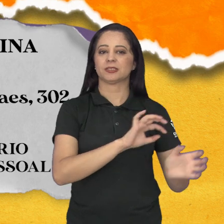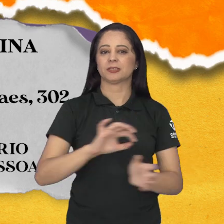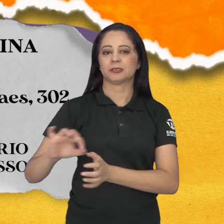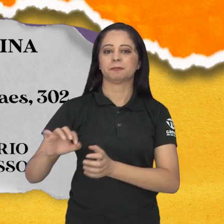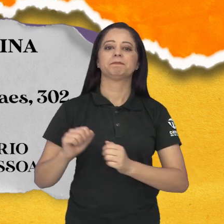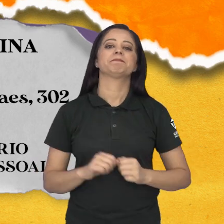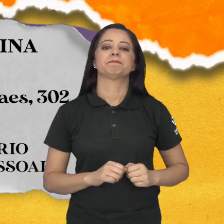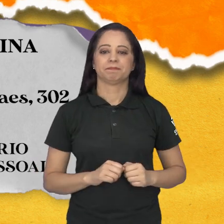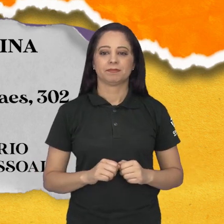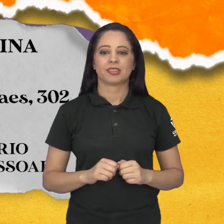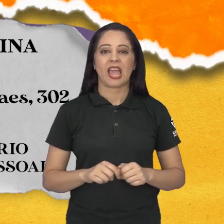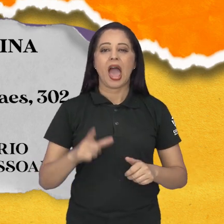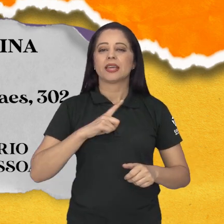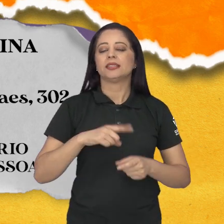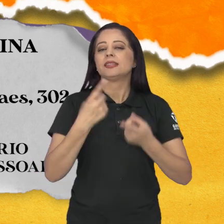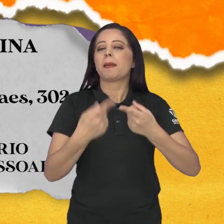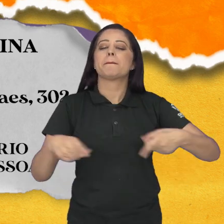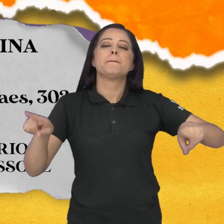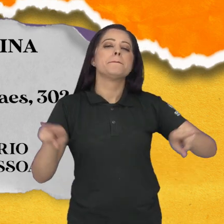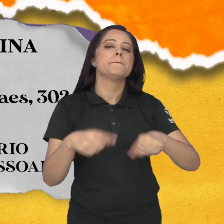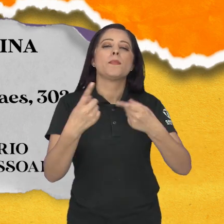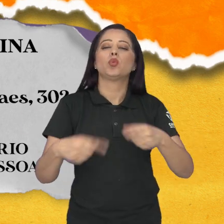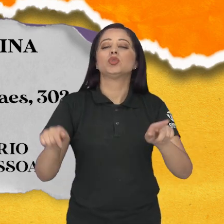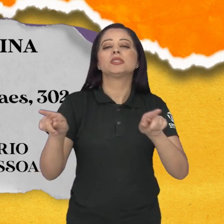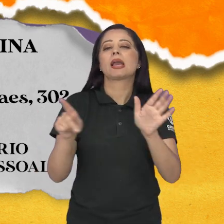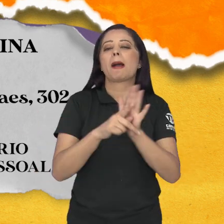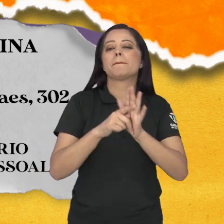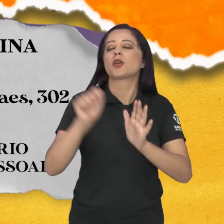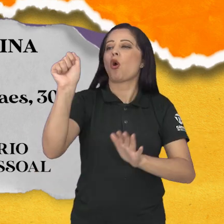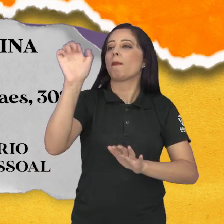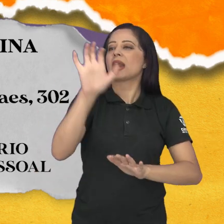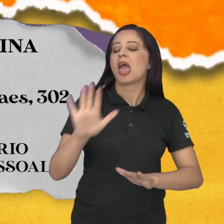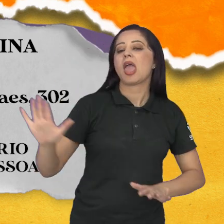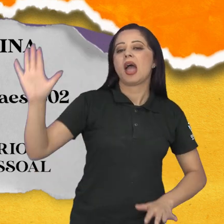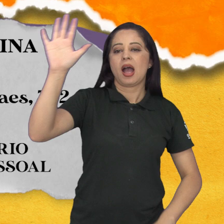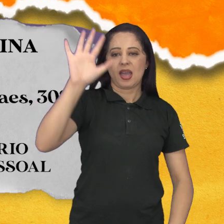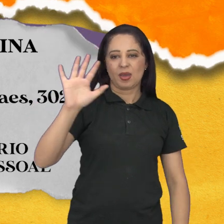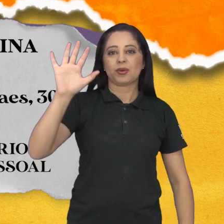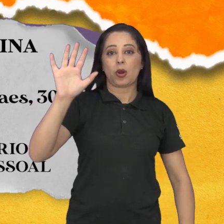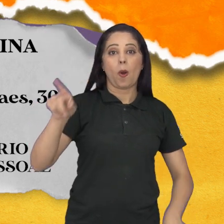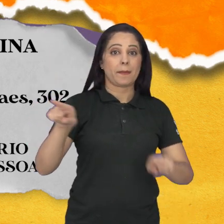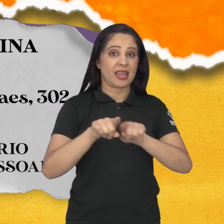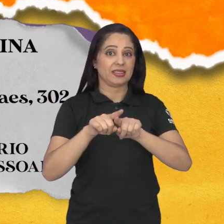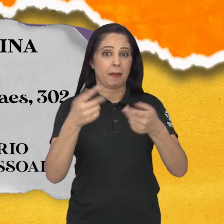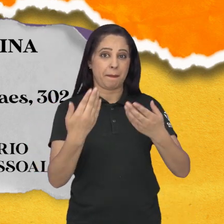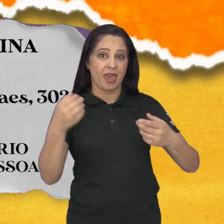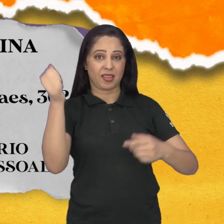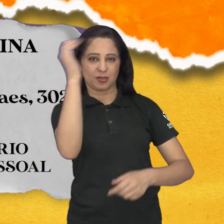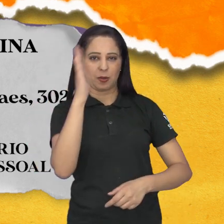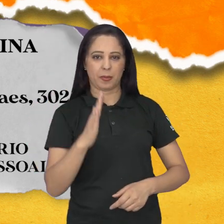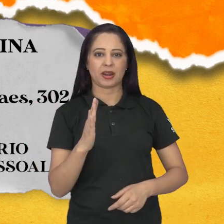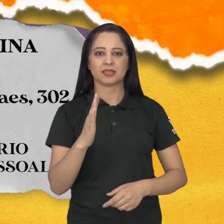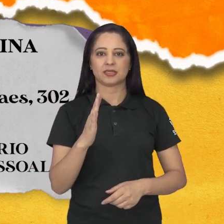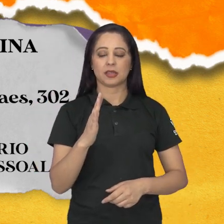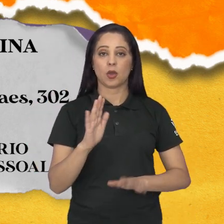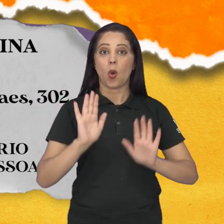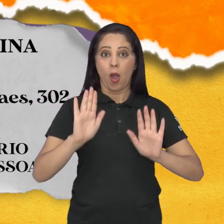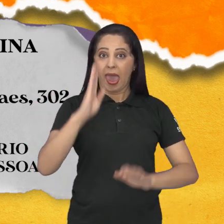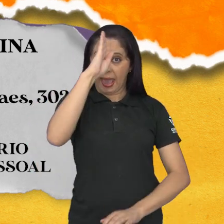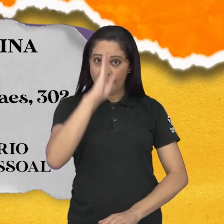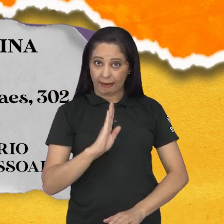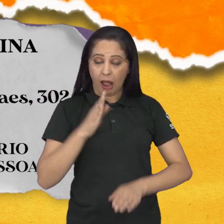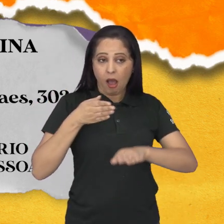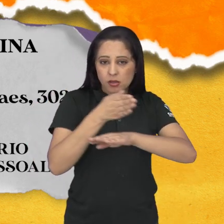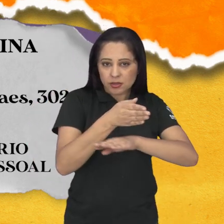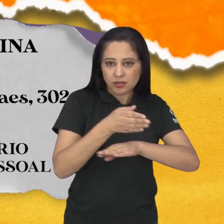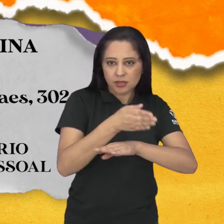que mescla músicas barrocas europeias e obras do Patrimônio Musical Brasileiro. O concerto gratuito contará com a participação